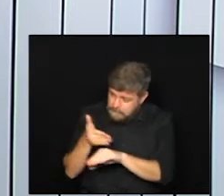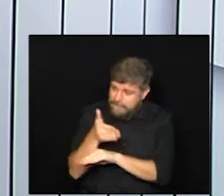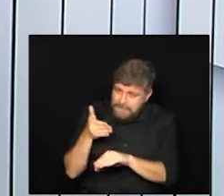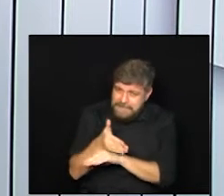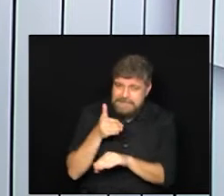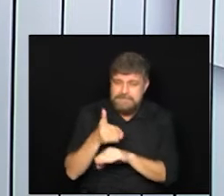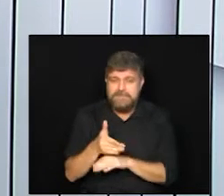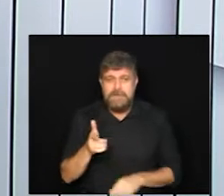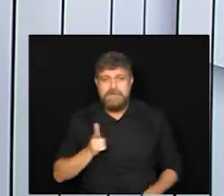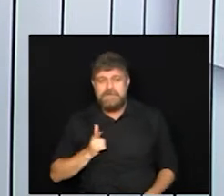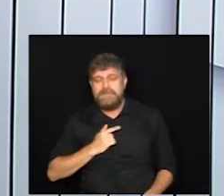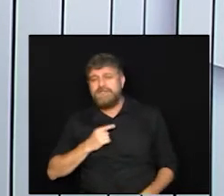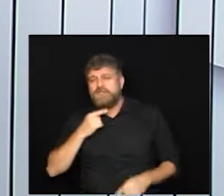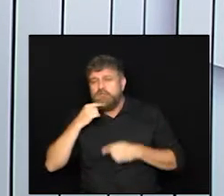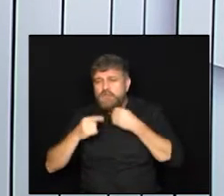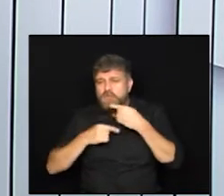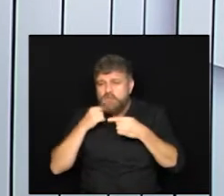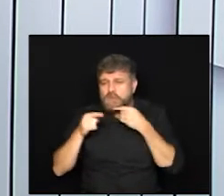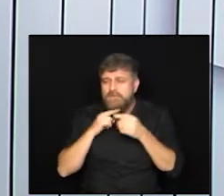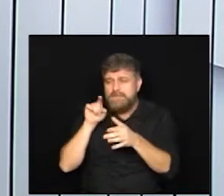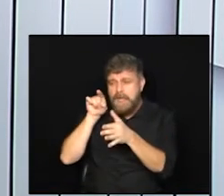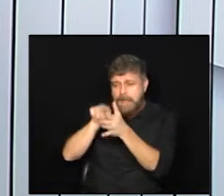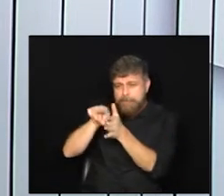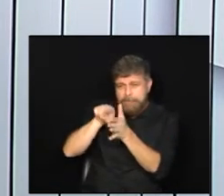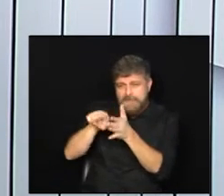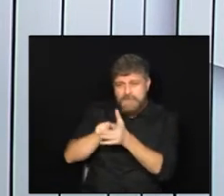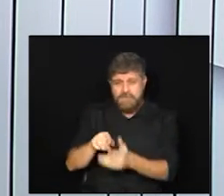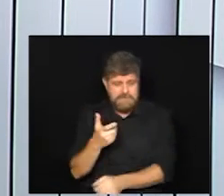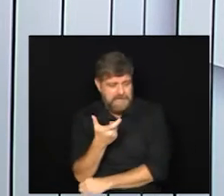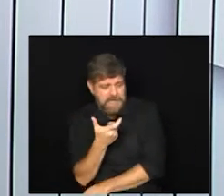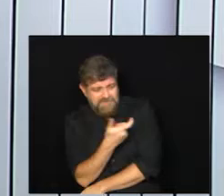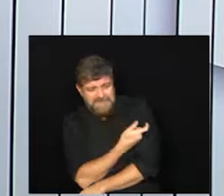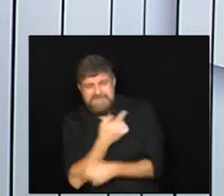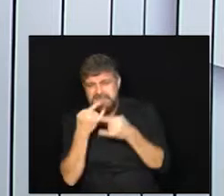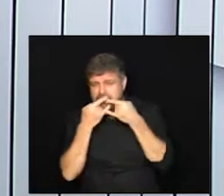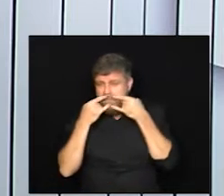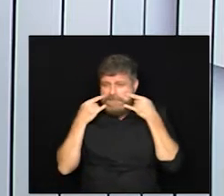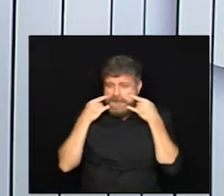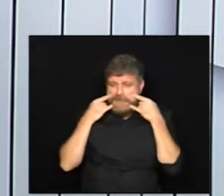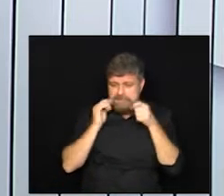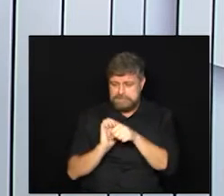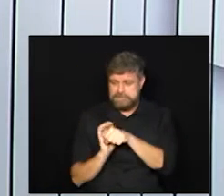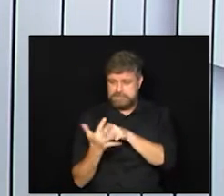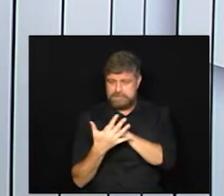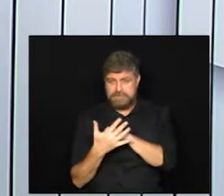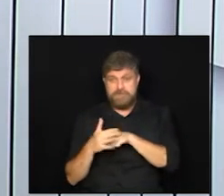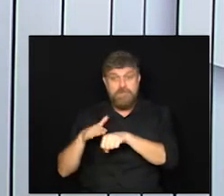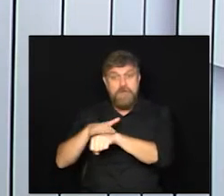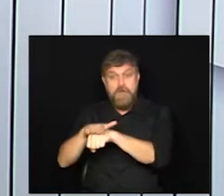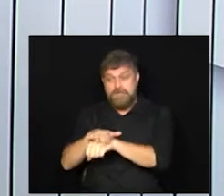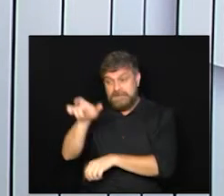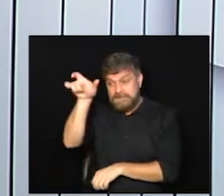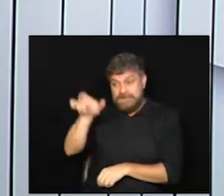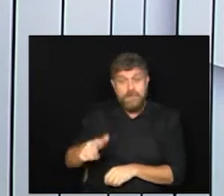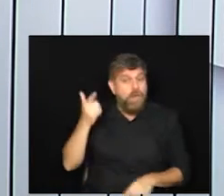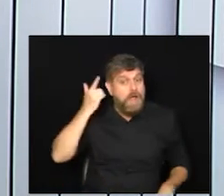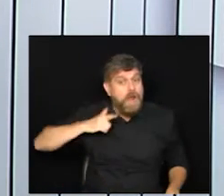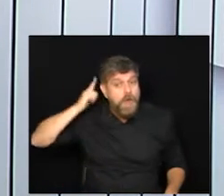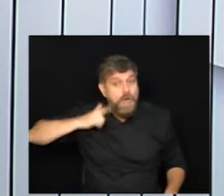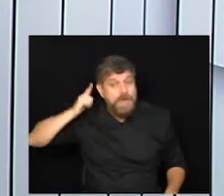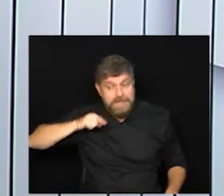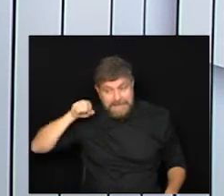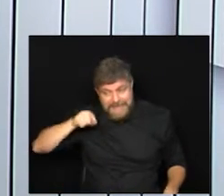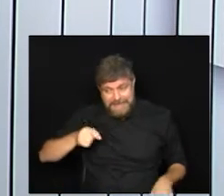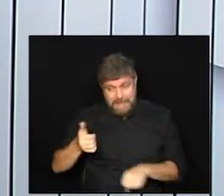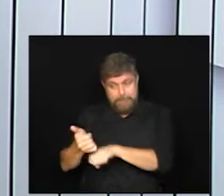978293776 tem alguma dúvida em relação a vacina a máscara a pandemia nós estamos conversando com a doutora Lorena